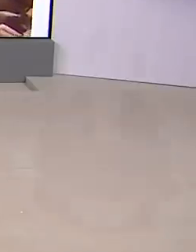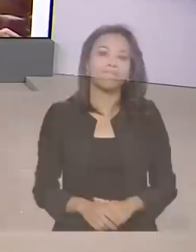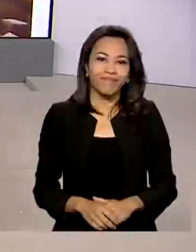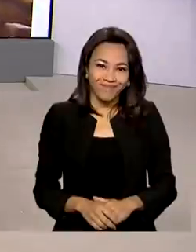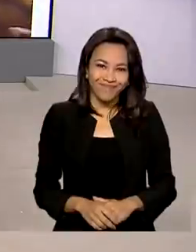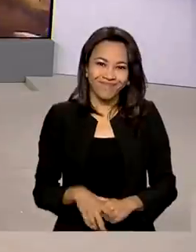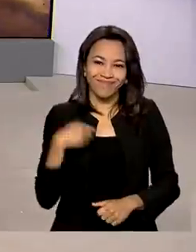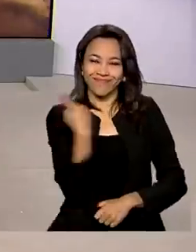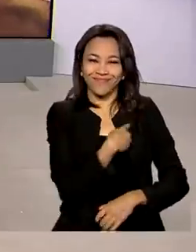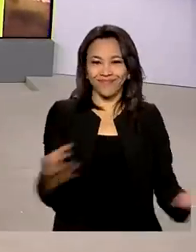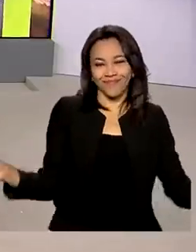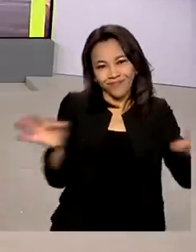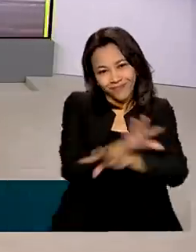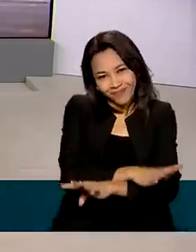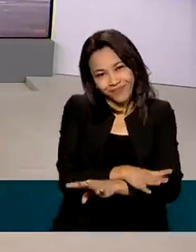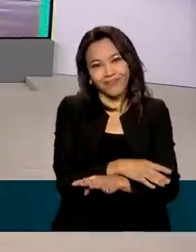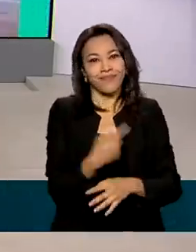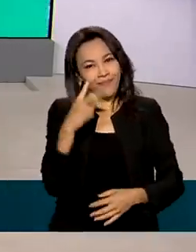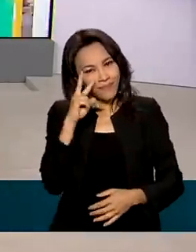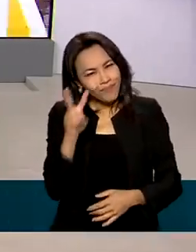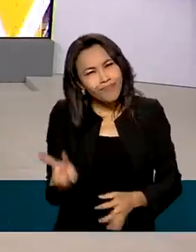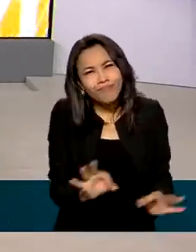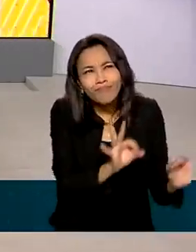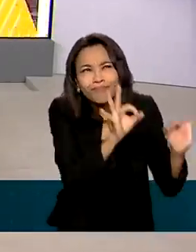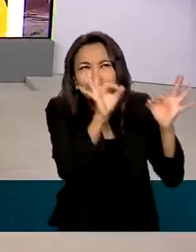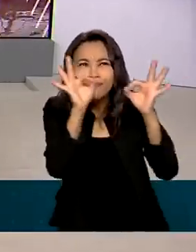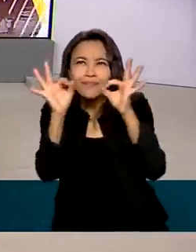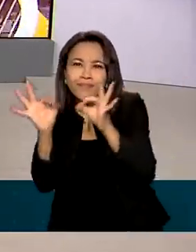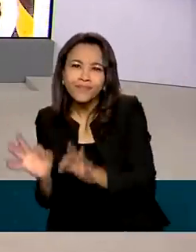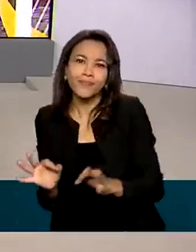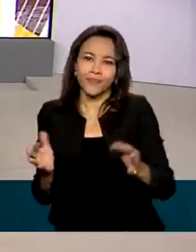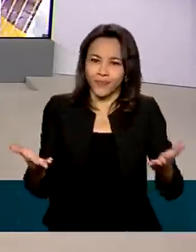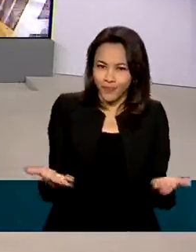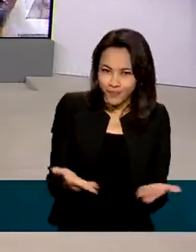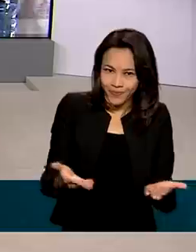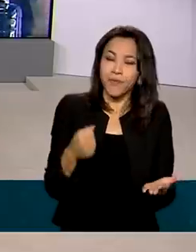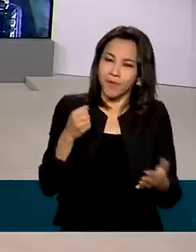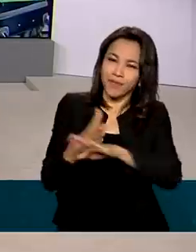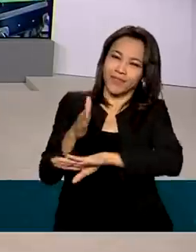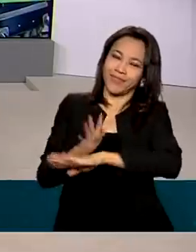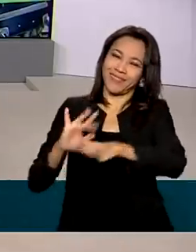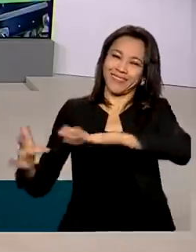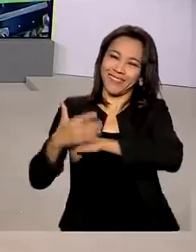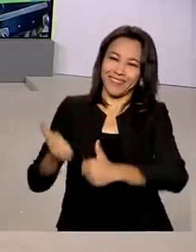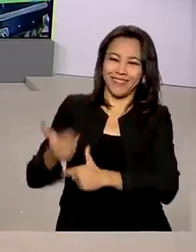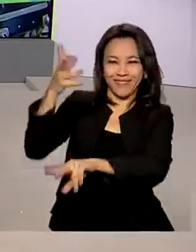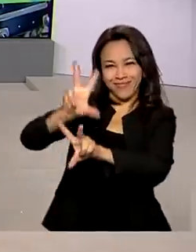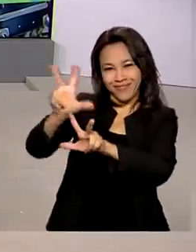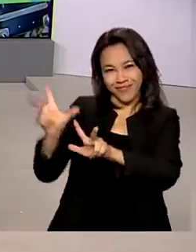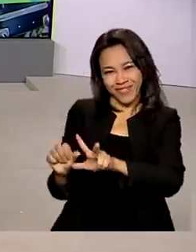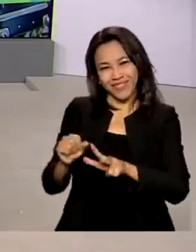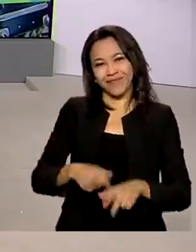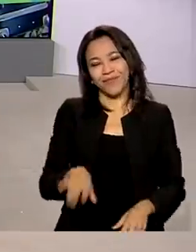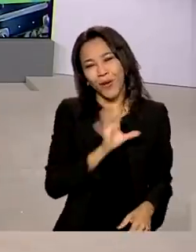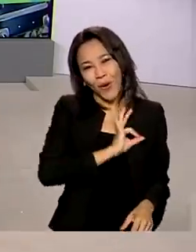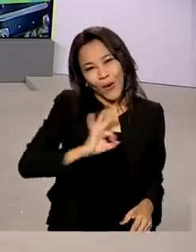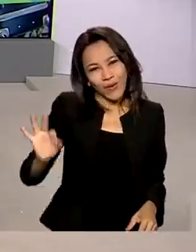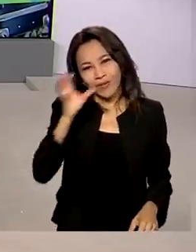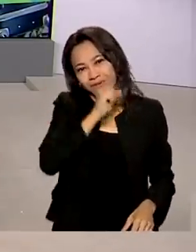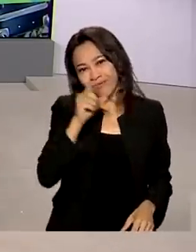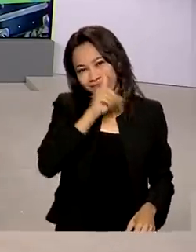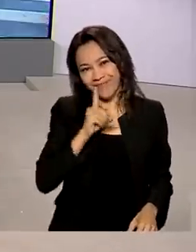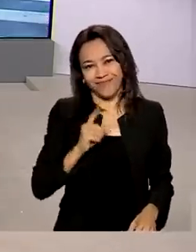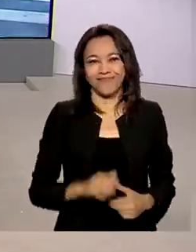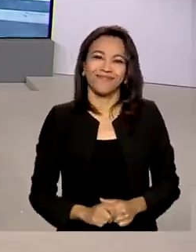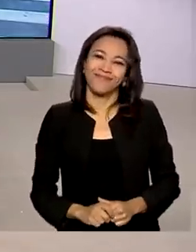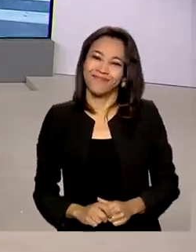E a gente fica por aqui para rever as reportagens de hoje. Acesse as redes sociais da TV Brasil. Um ótimo fim de semana para